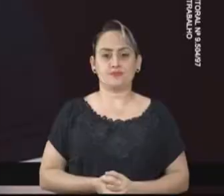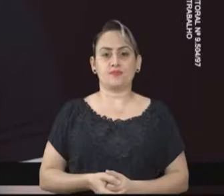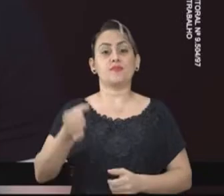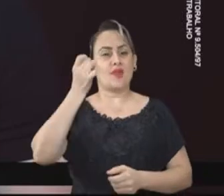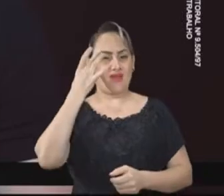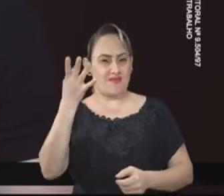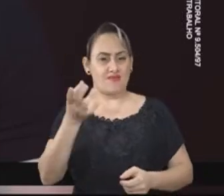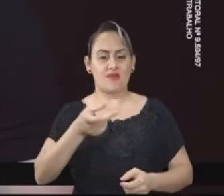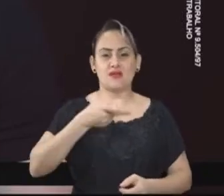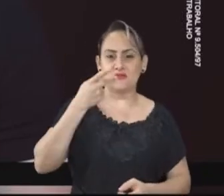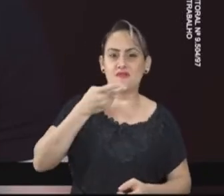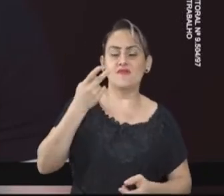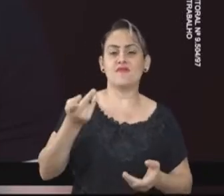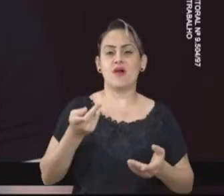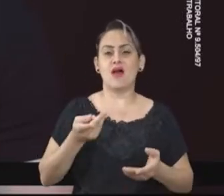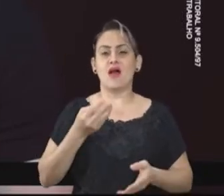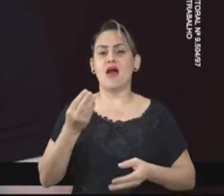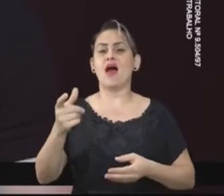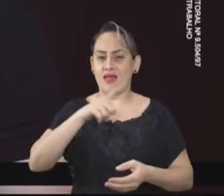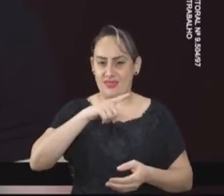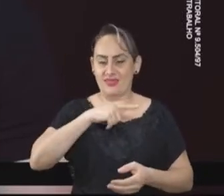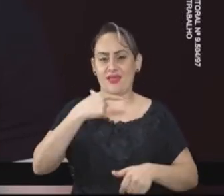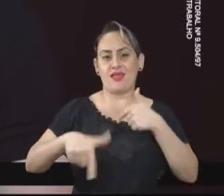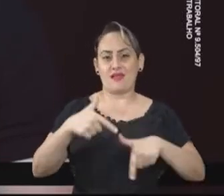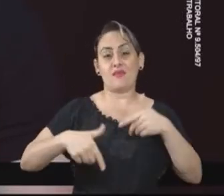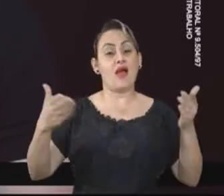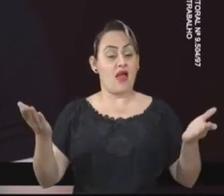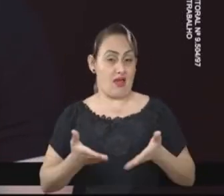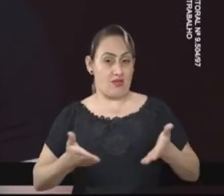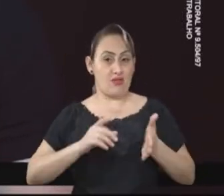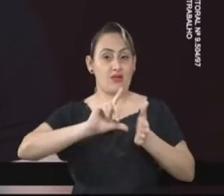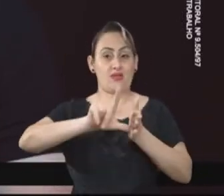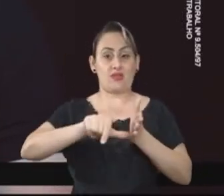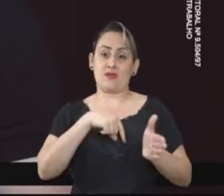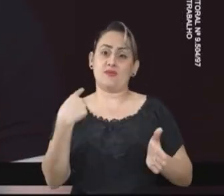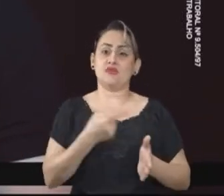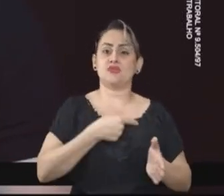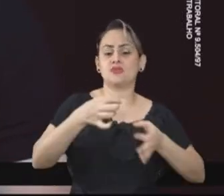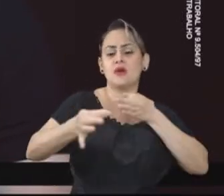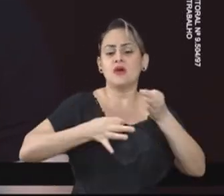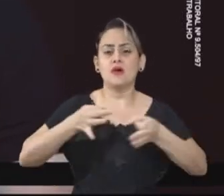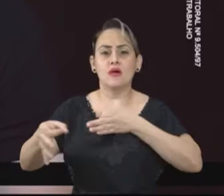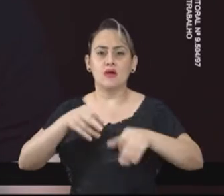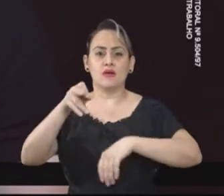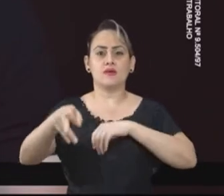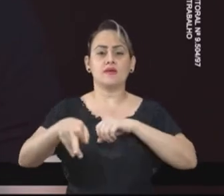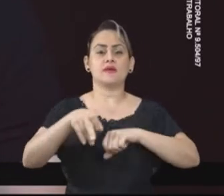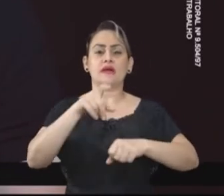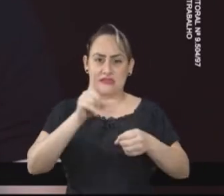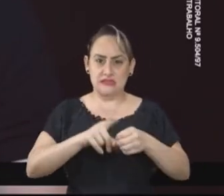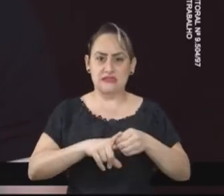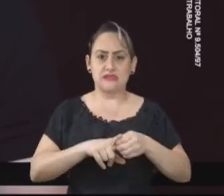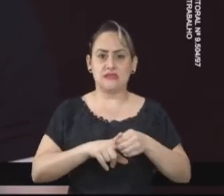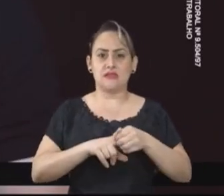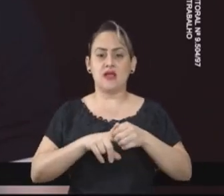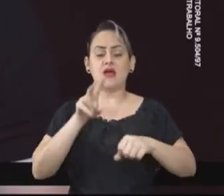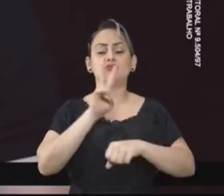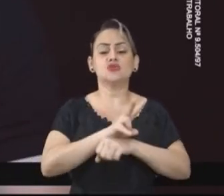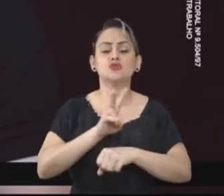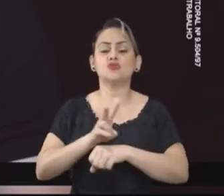É fácil falar da geração de emprego agora, depois que nós organizamos a cidade e deixamos a